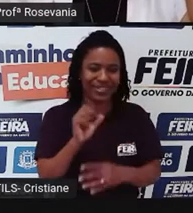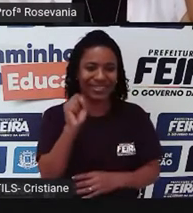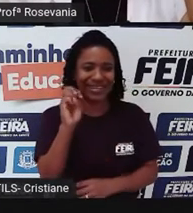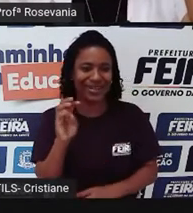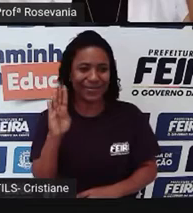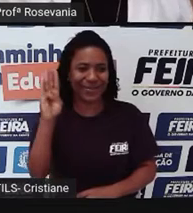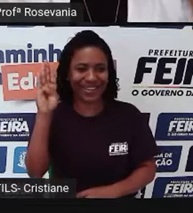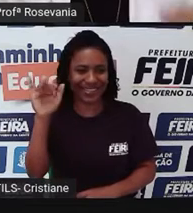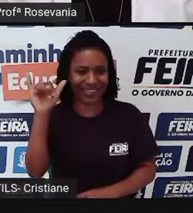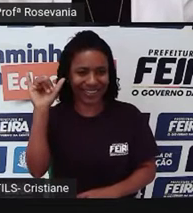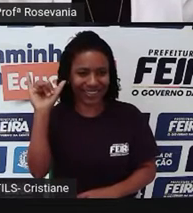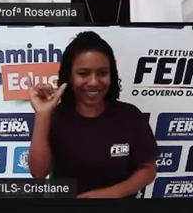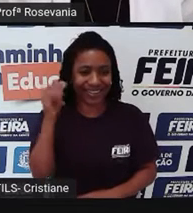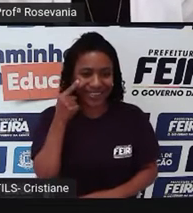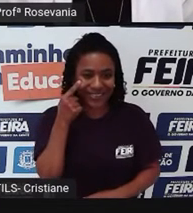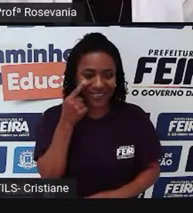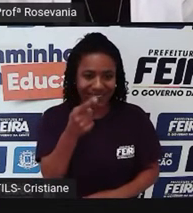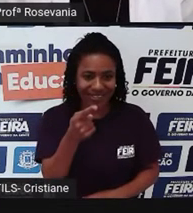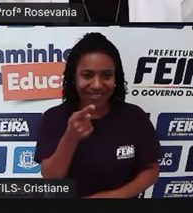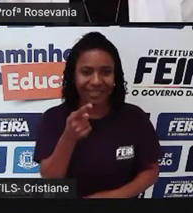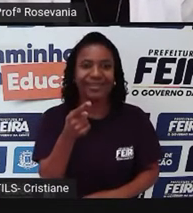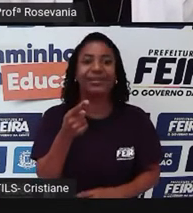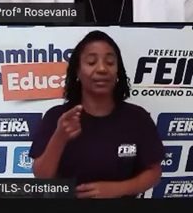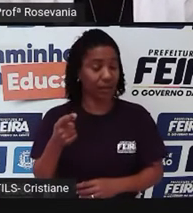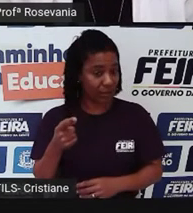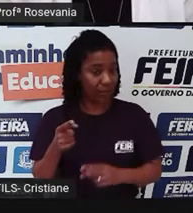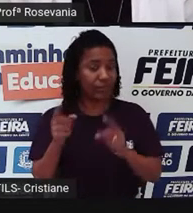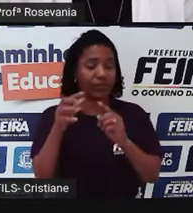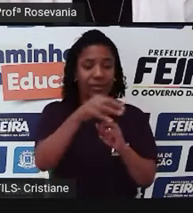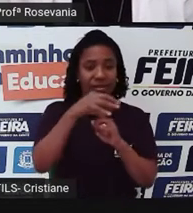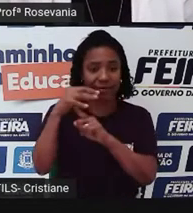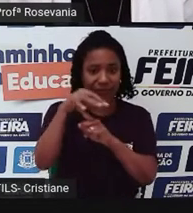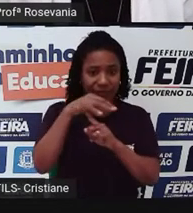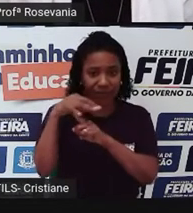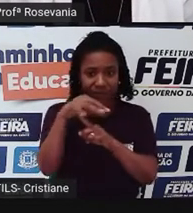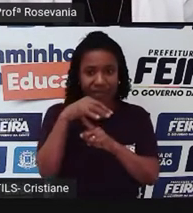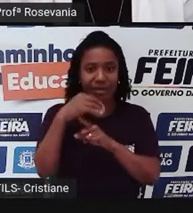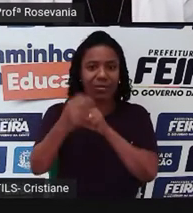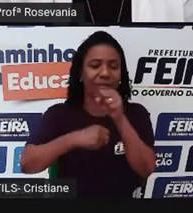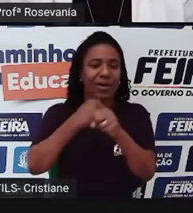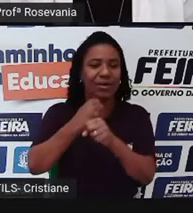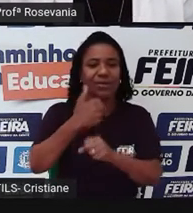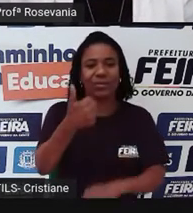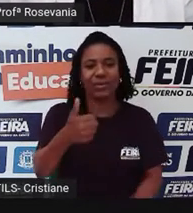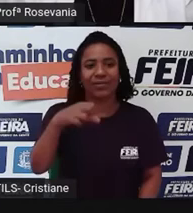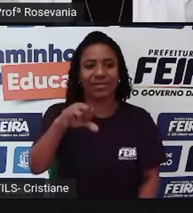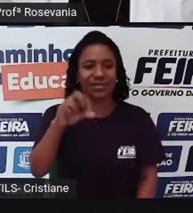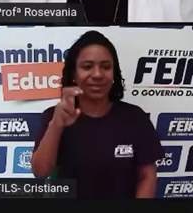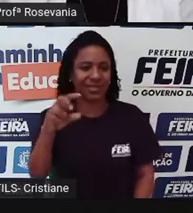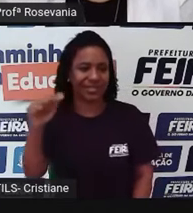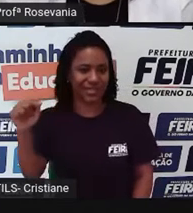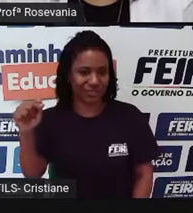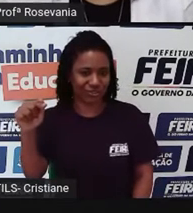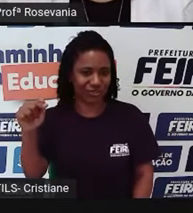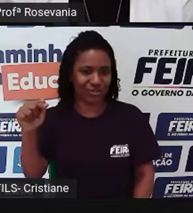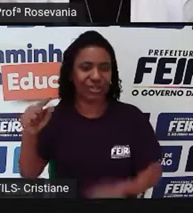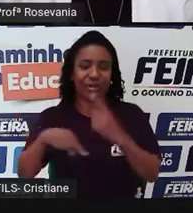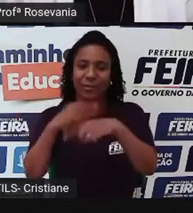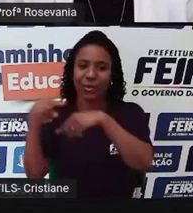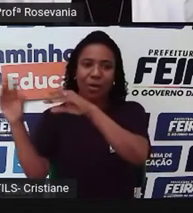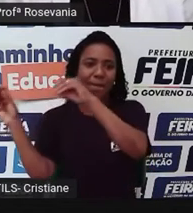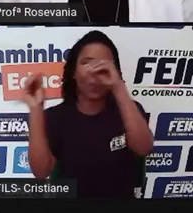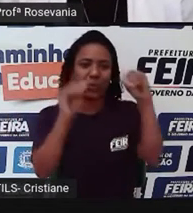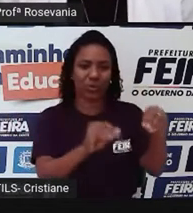aqui. Ela ficou até 1977, quando ela mudou, né, para o centro de abastecimento.